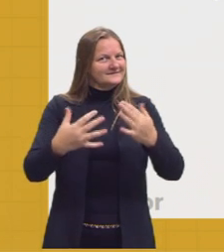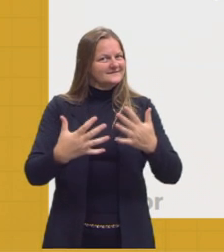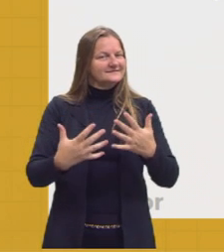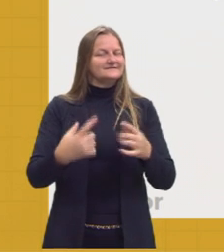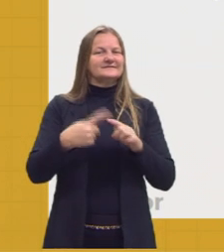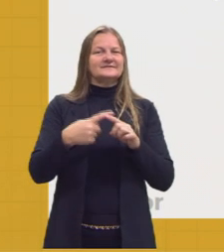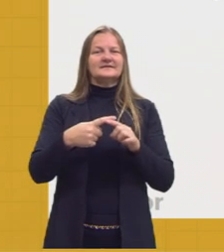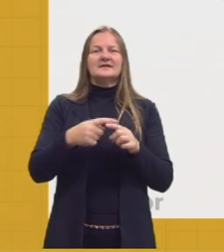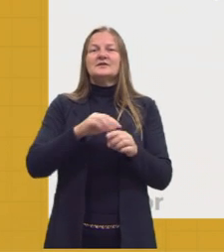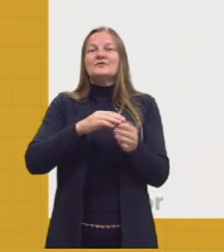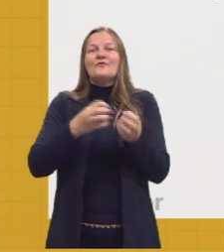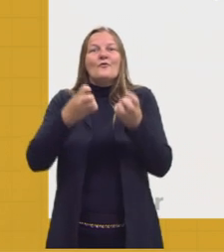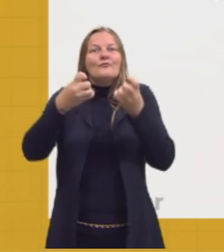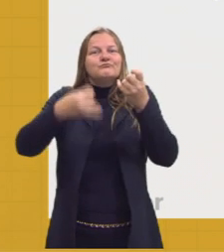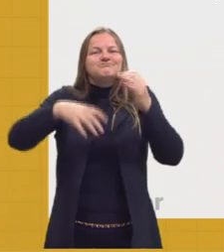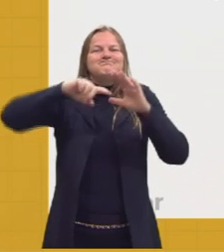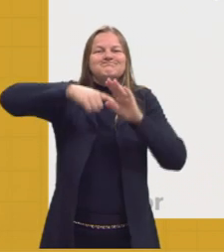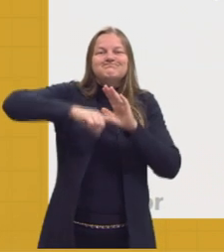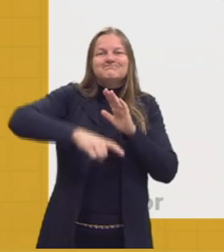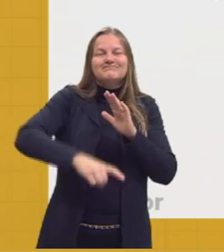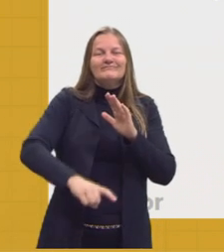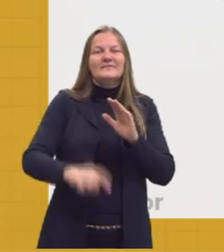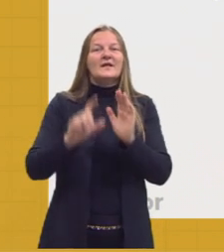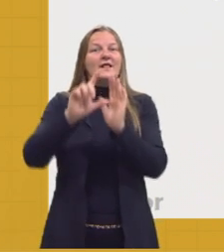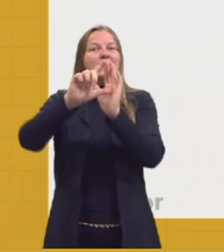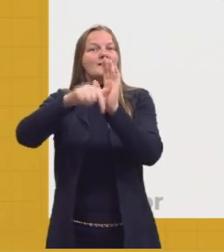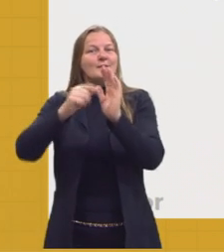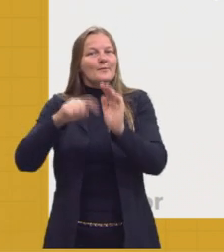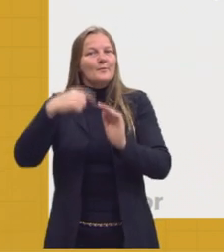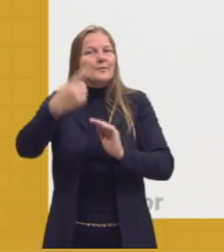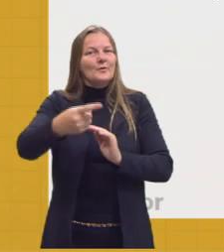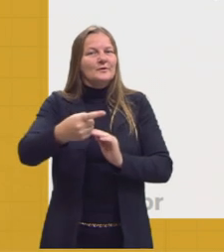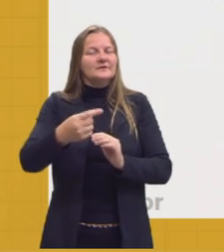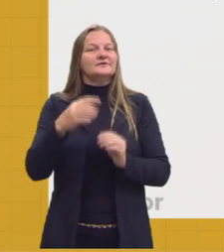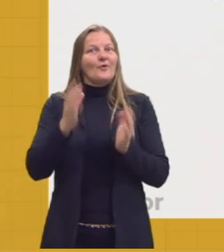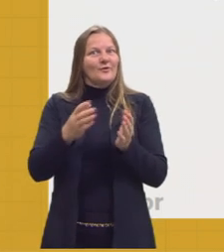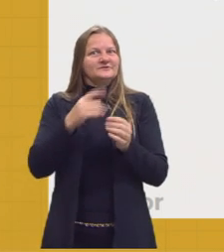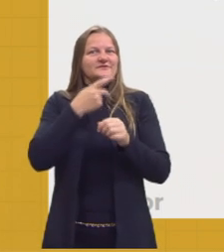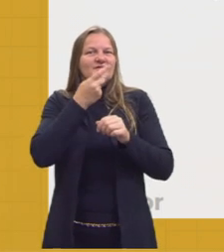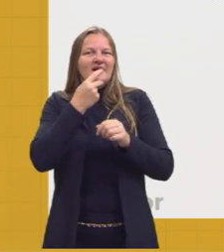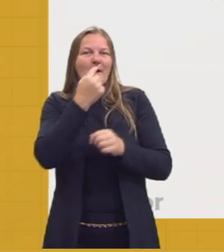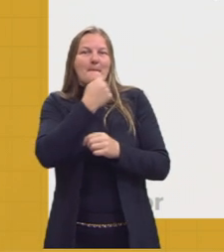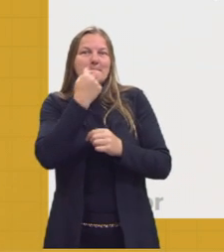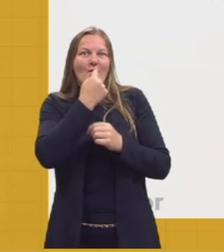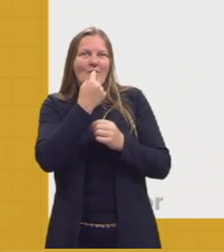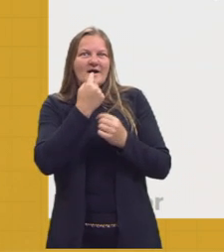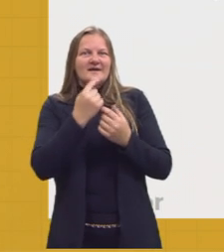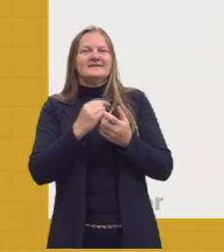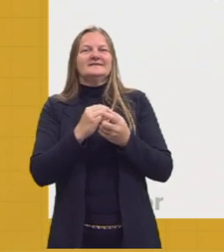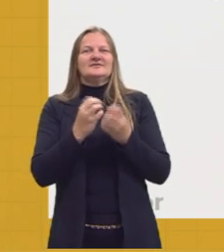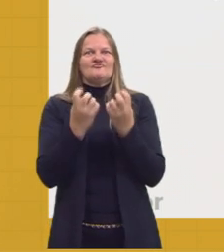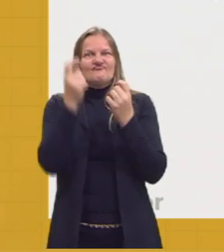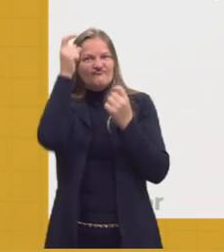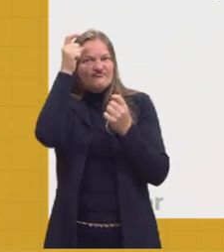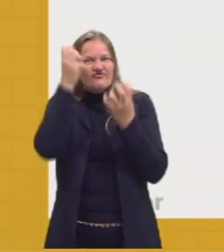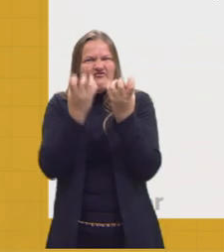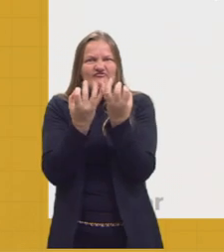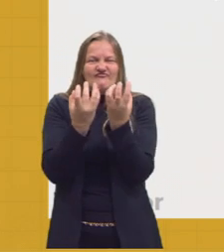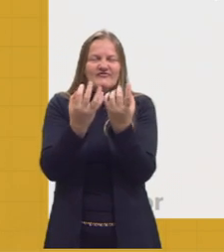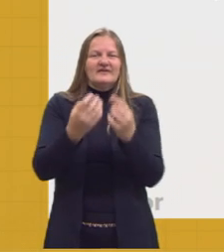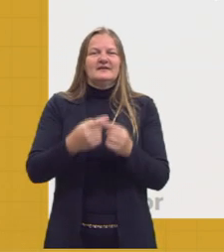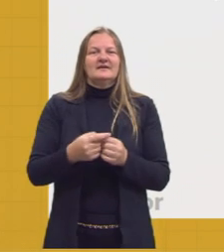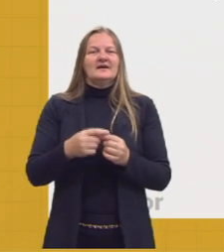explora tanto, porque nós vamos falar mais sobre o nosso Boca do Inferno hoje. Temos o quê? Uma arte rebuscada,